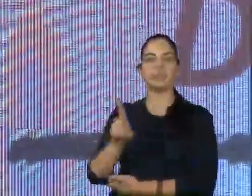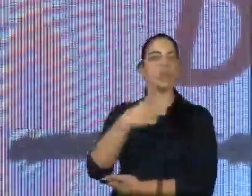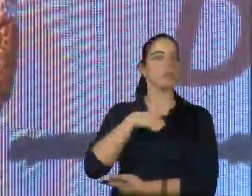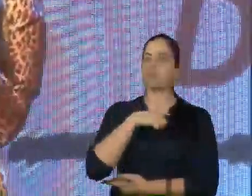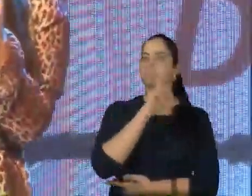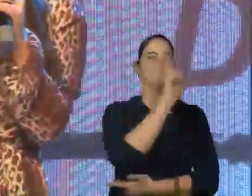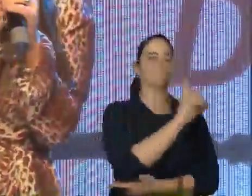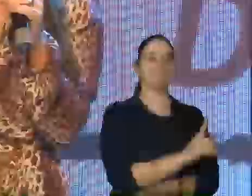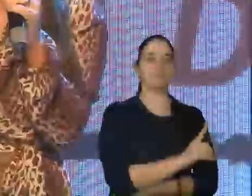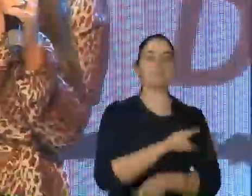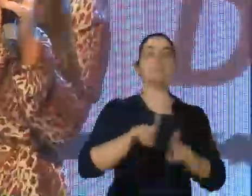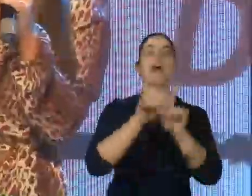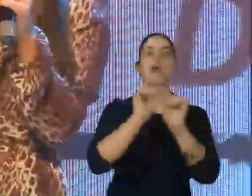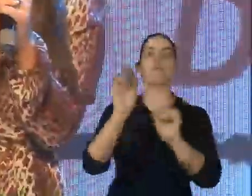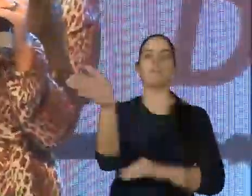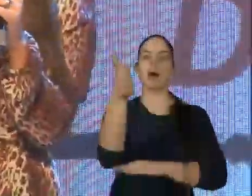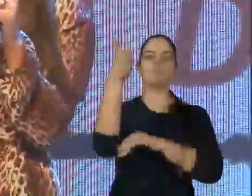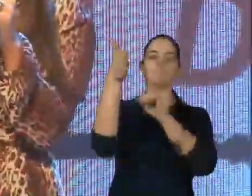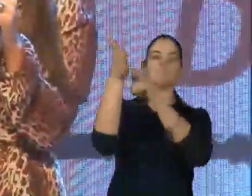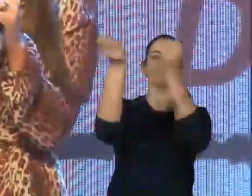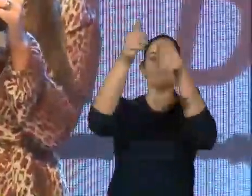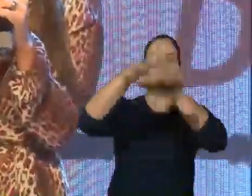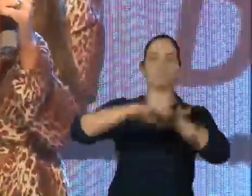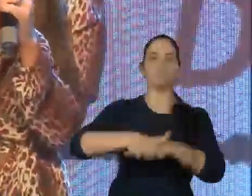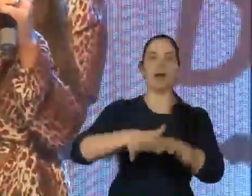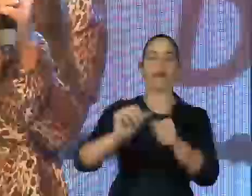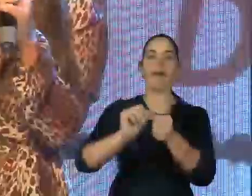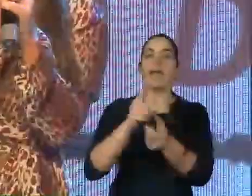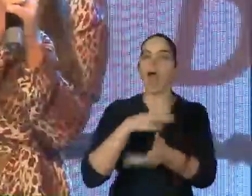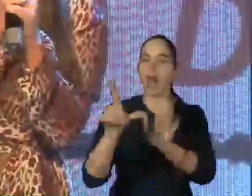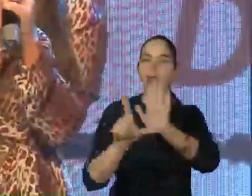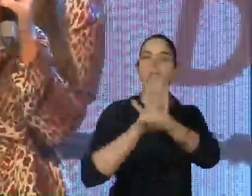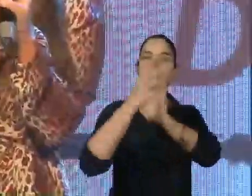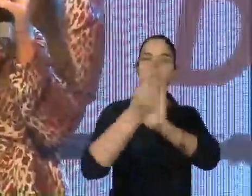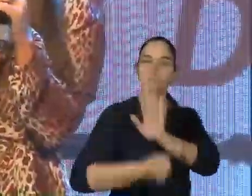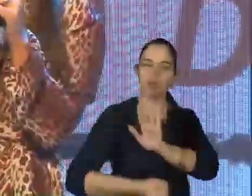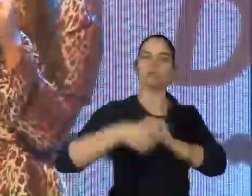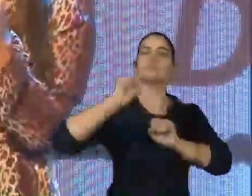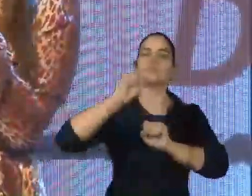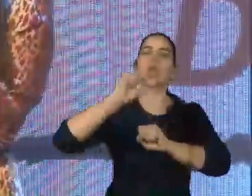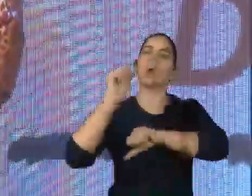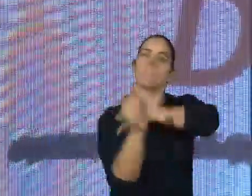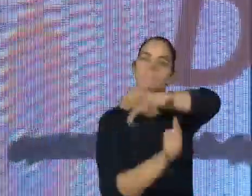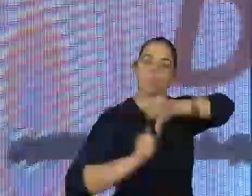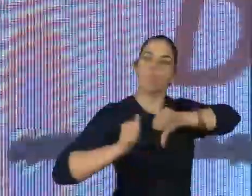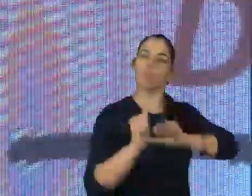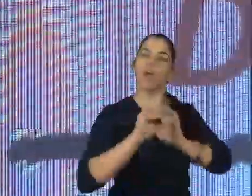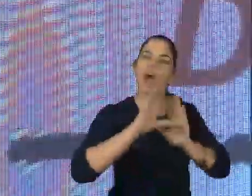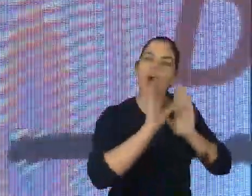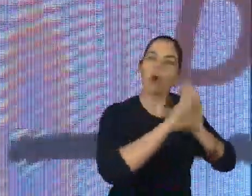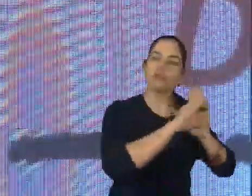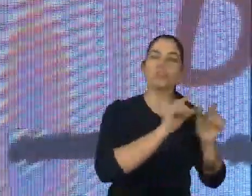de uma ativista que acredita muito que as leis podem mudar realidades, podem transformar conceitos, podem